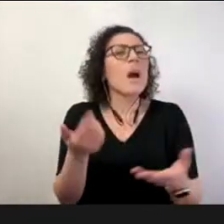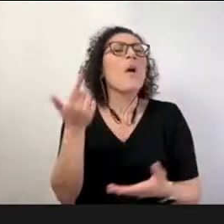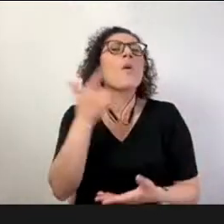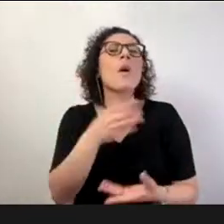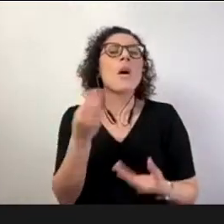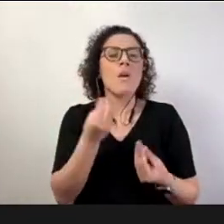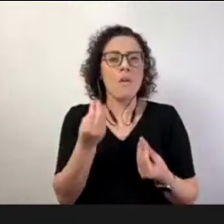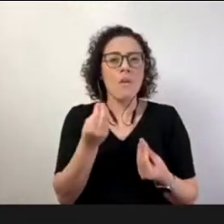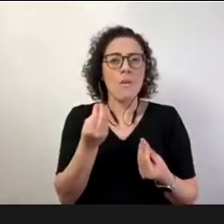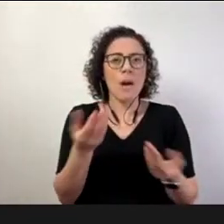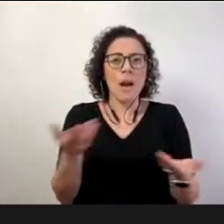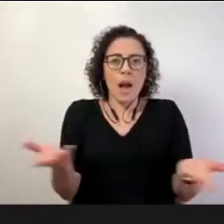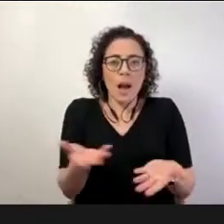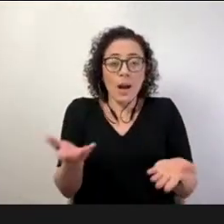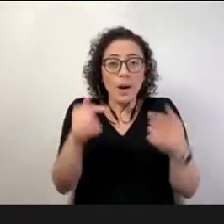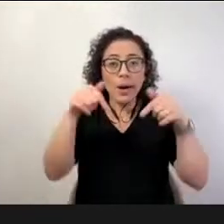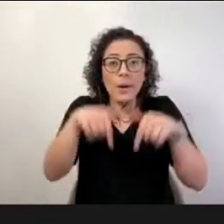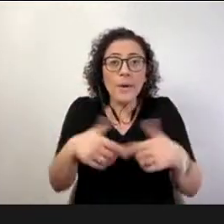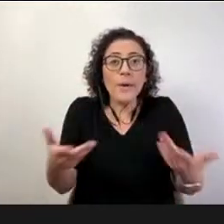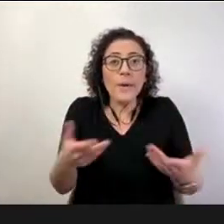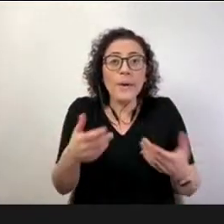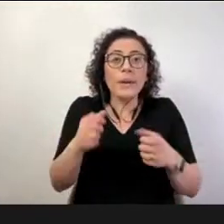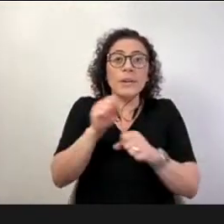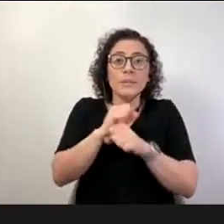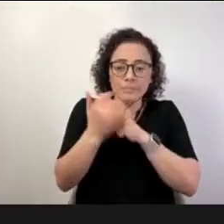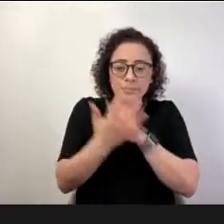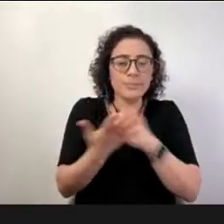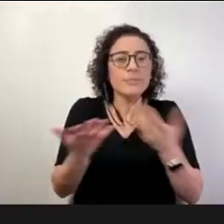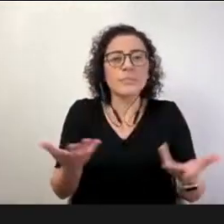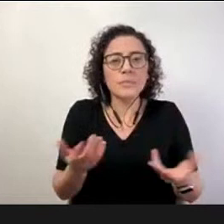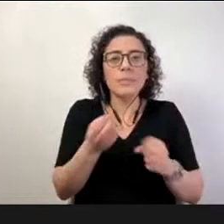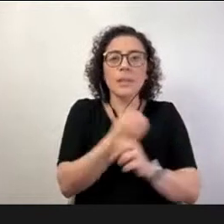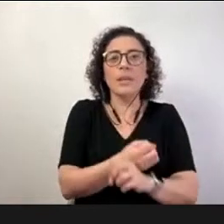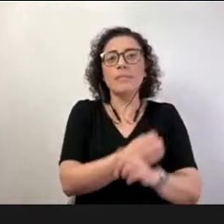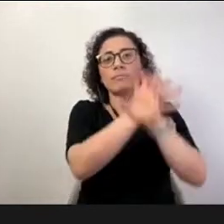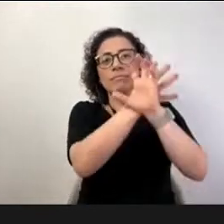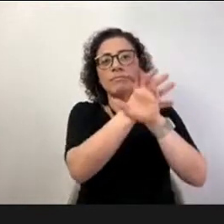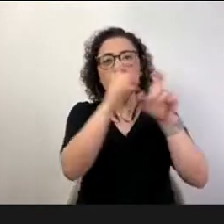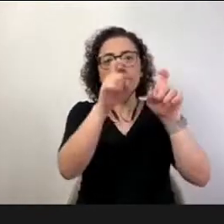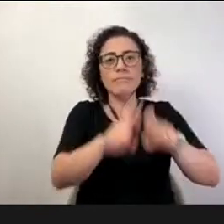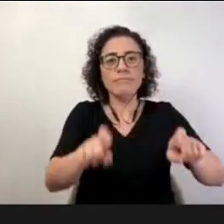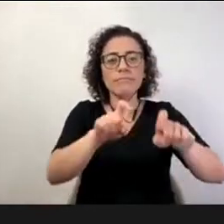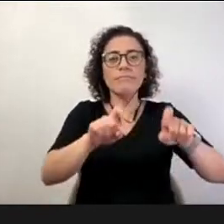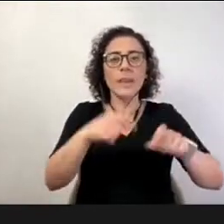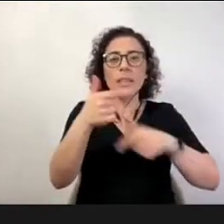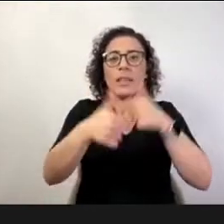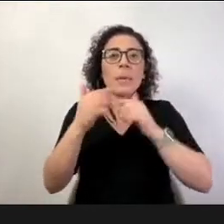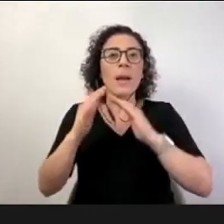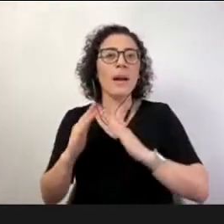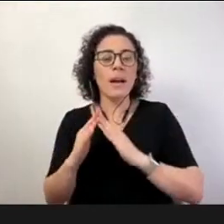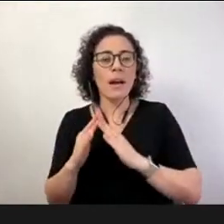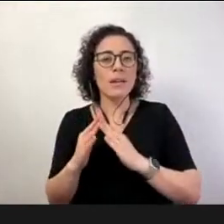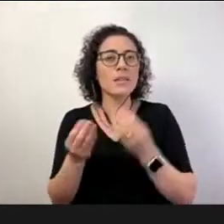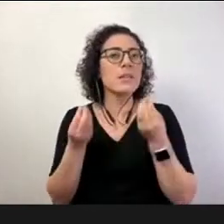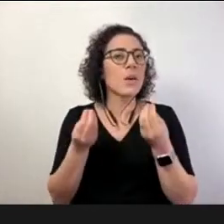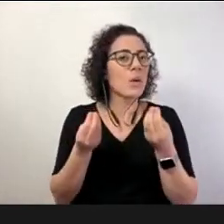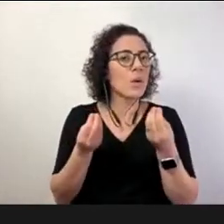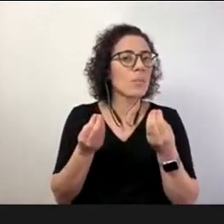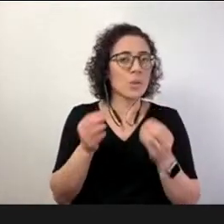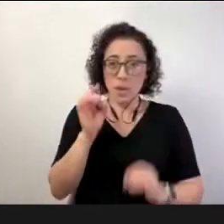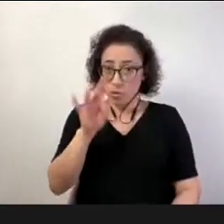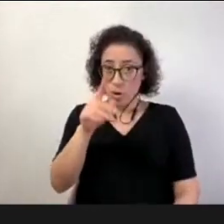entre nós equipes aqui né docentes e não docentes que também tem toda a equipe de bastidores que